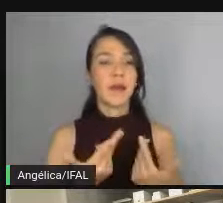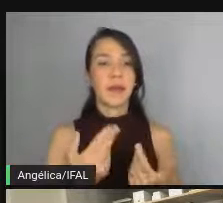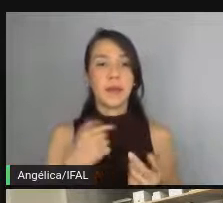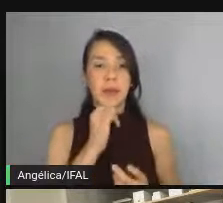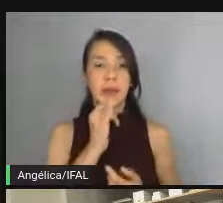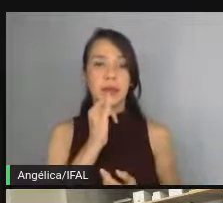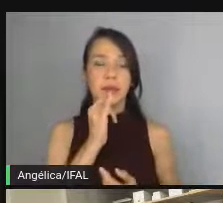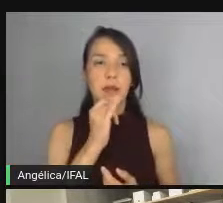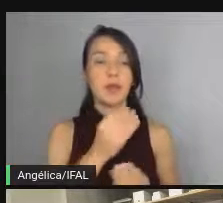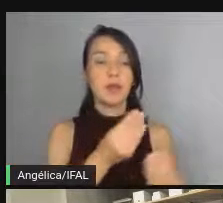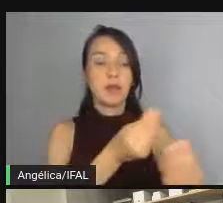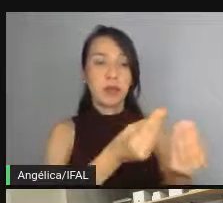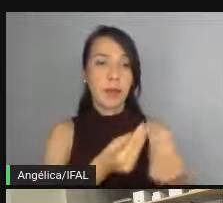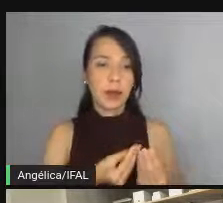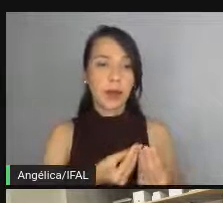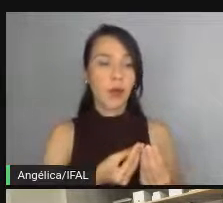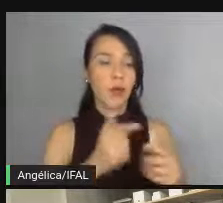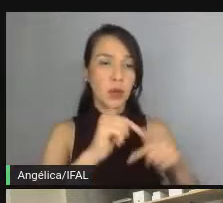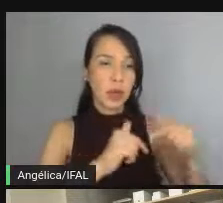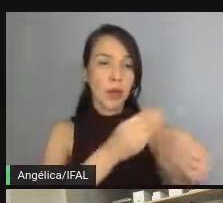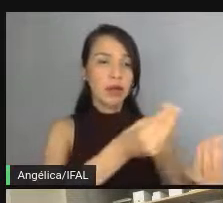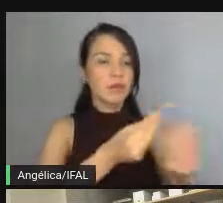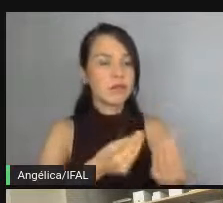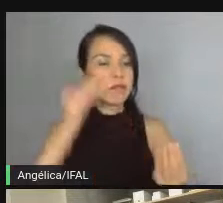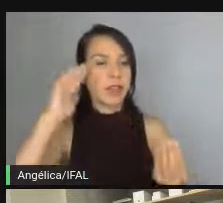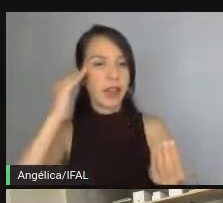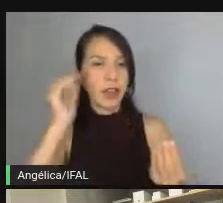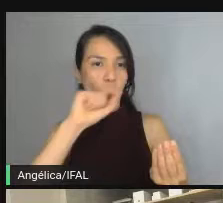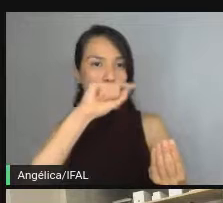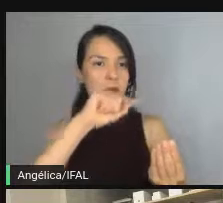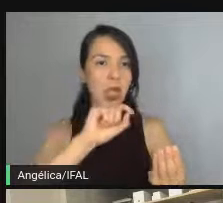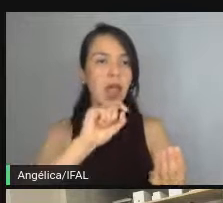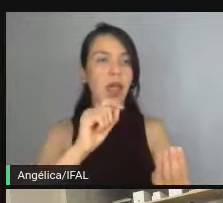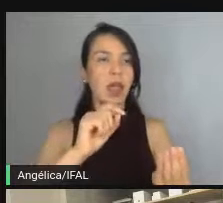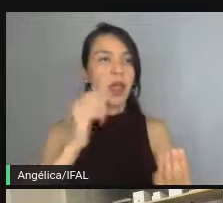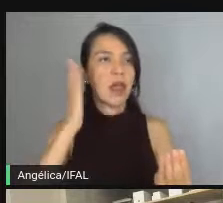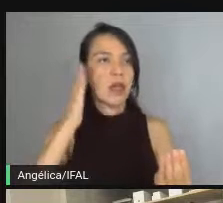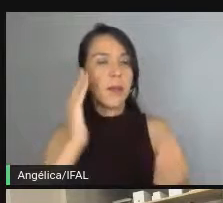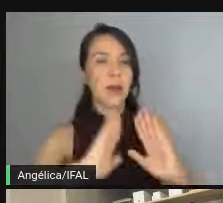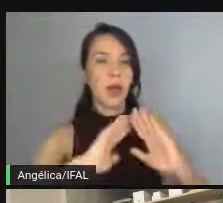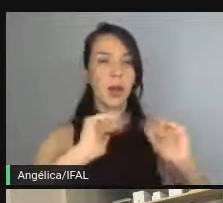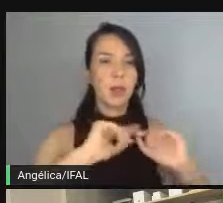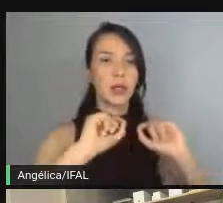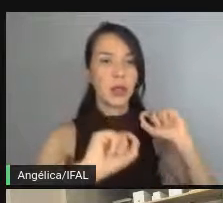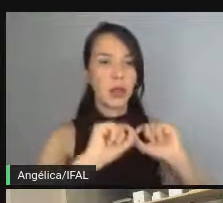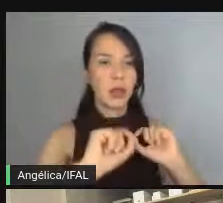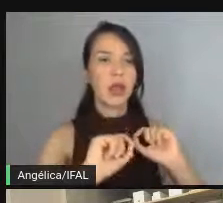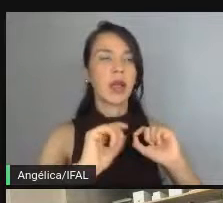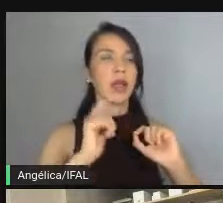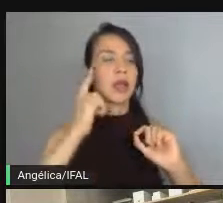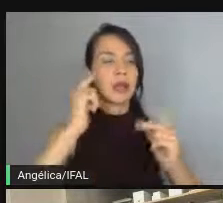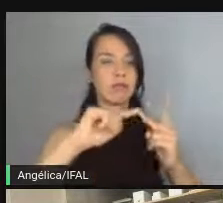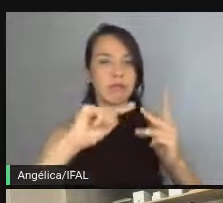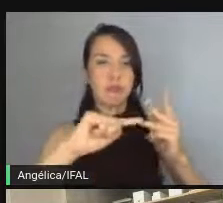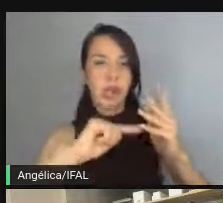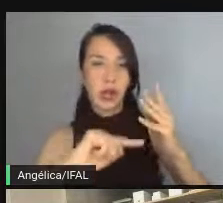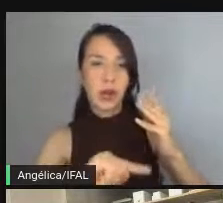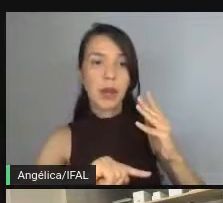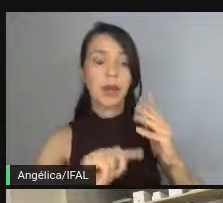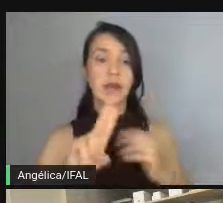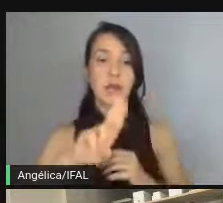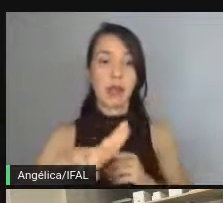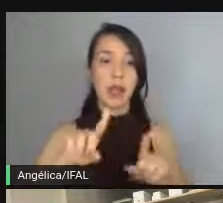você vai pegar o que foi passado para você, vai interpretar aquilo lá, você vai entender o que está sendo solicitado, você vai utilizar